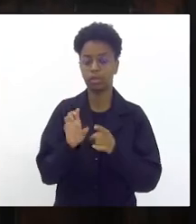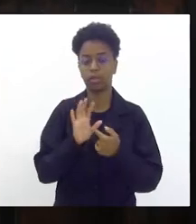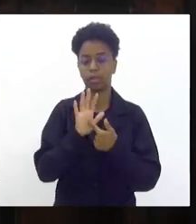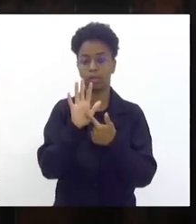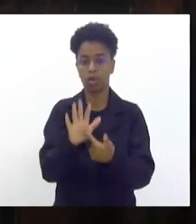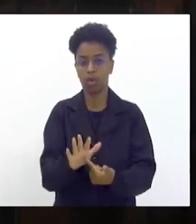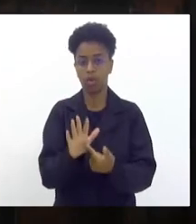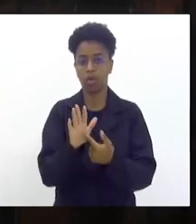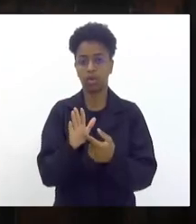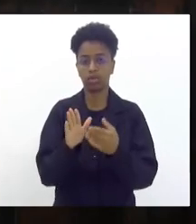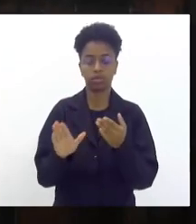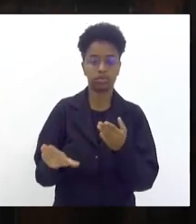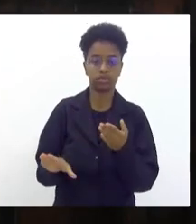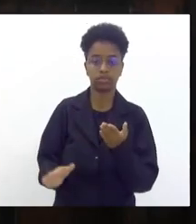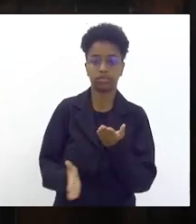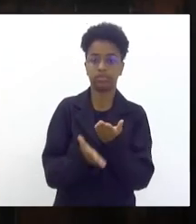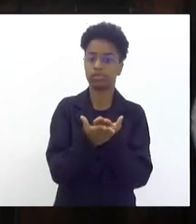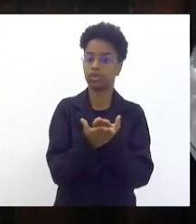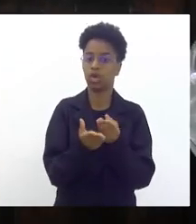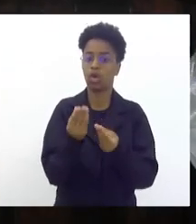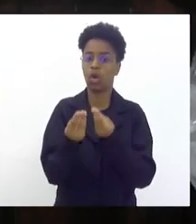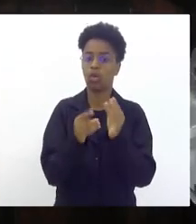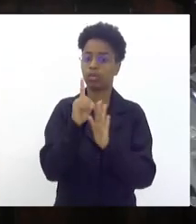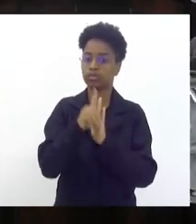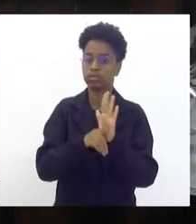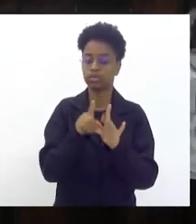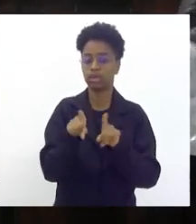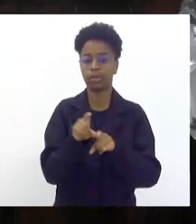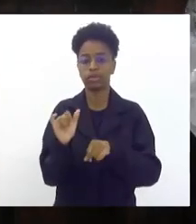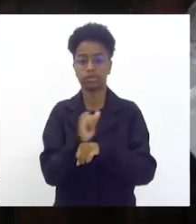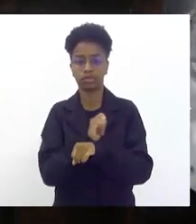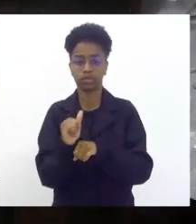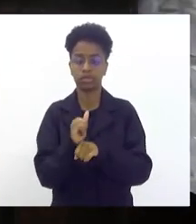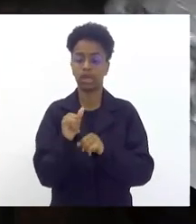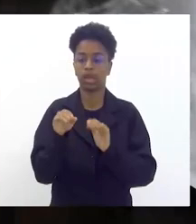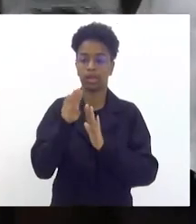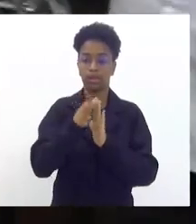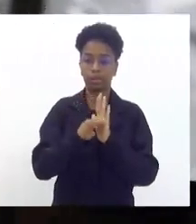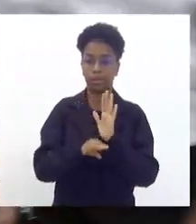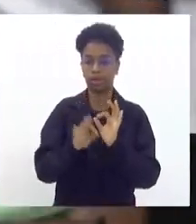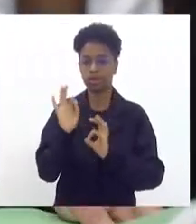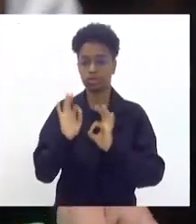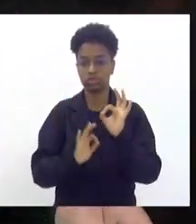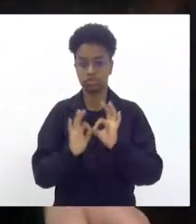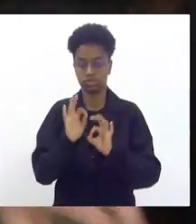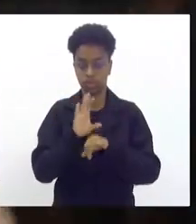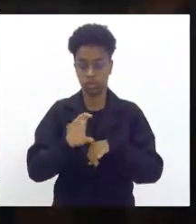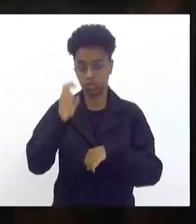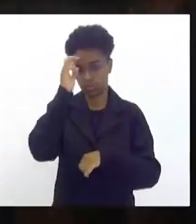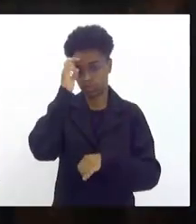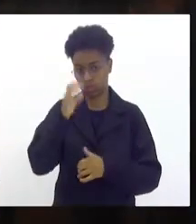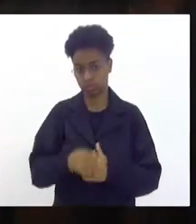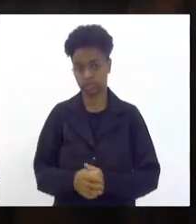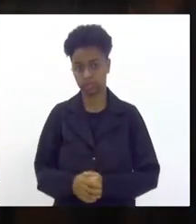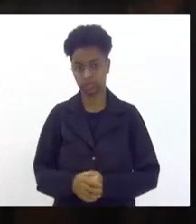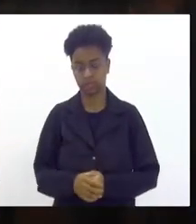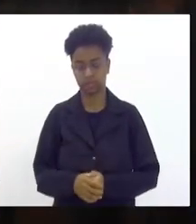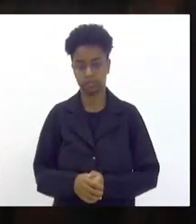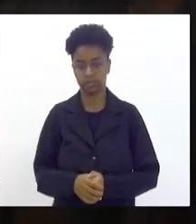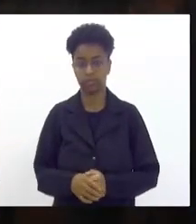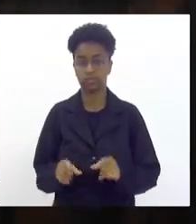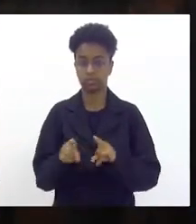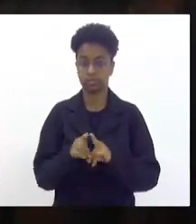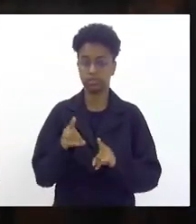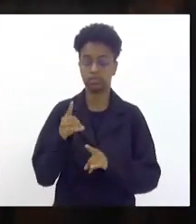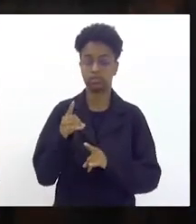como anexo as diretrizes e estratégias do plano estadual de cultura e das outras providências temos também um projeto da